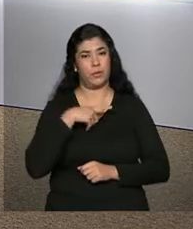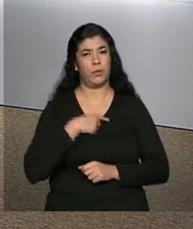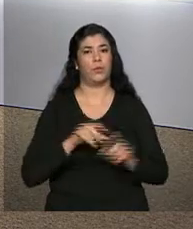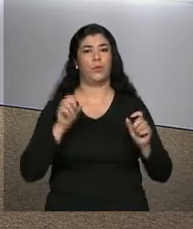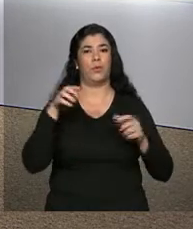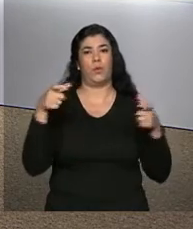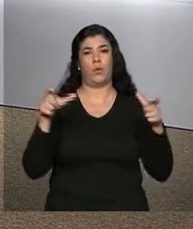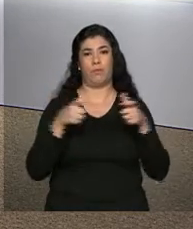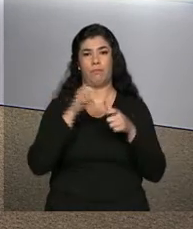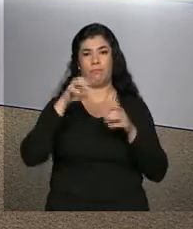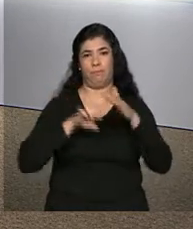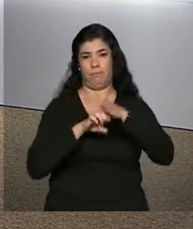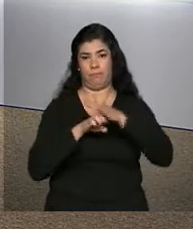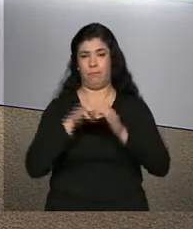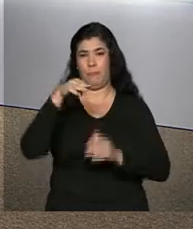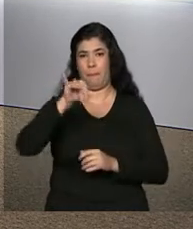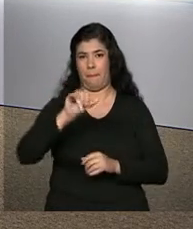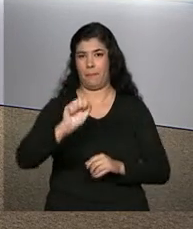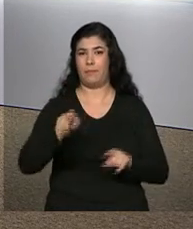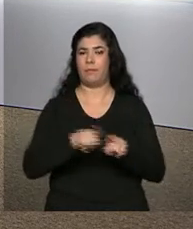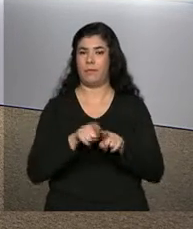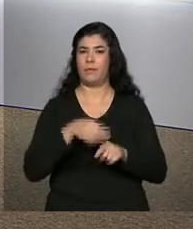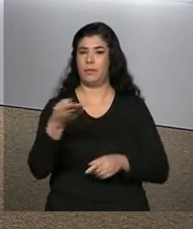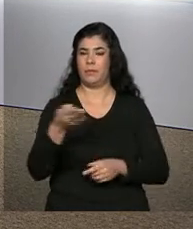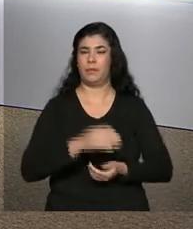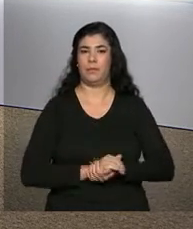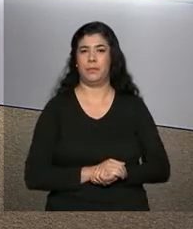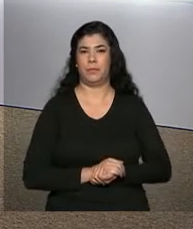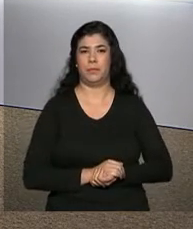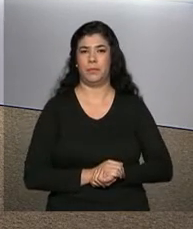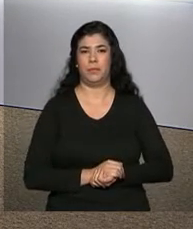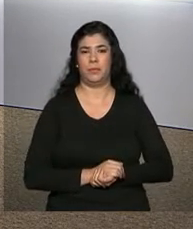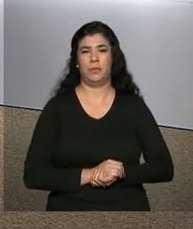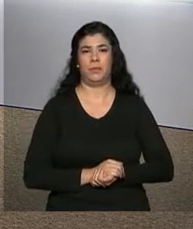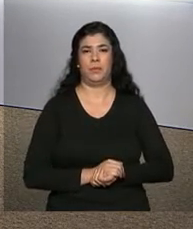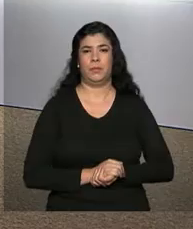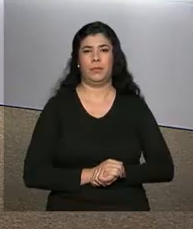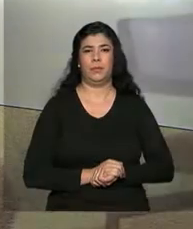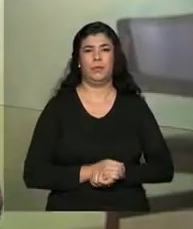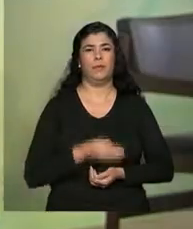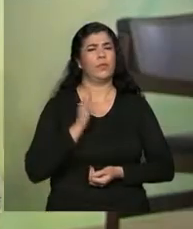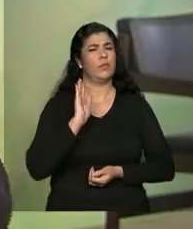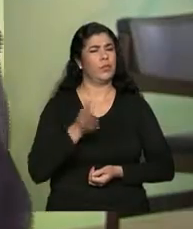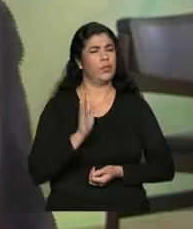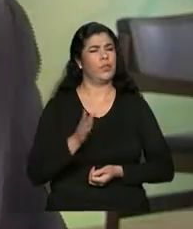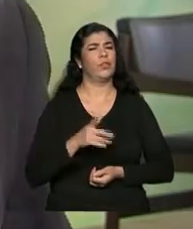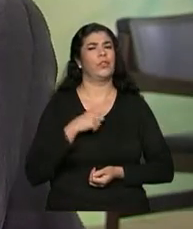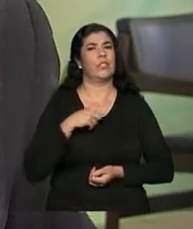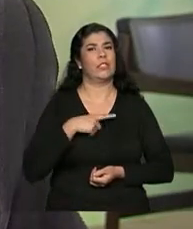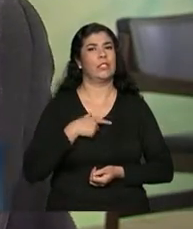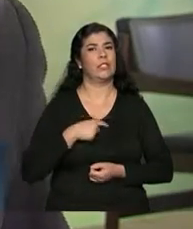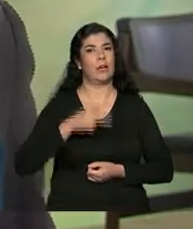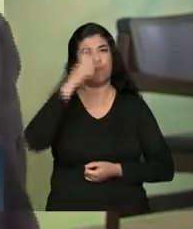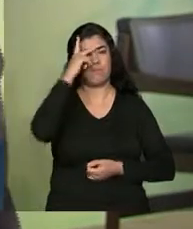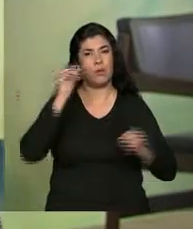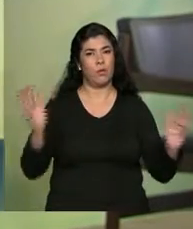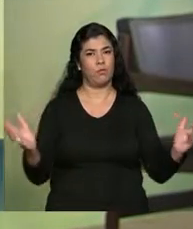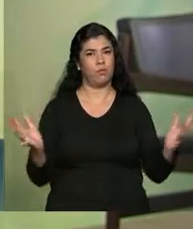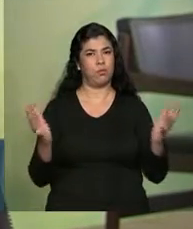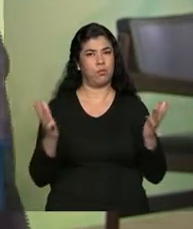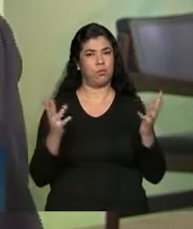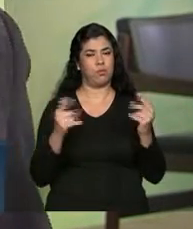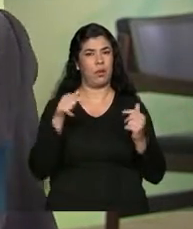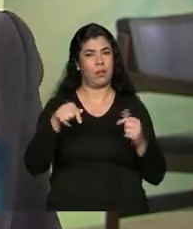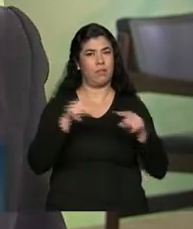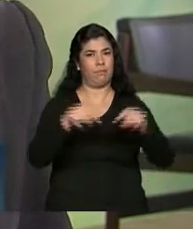individuais. A repórter Luana Karen tem outras informações. Luana. Olá Daniela, olha, já está quase lotado aqui o Salão Nobre do